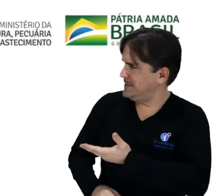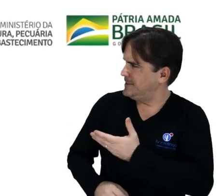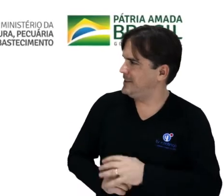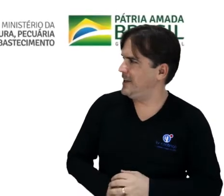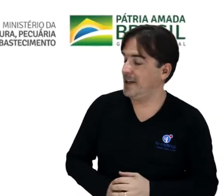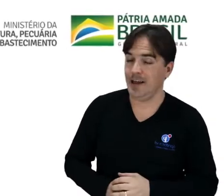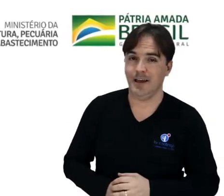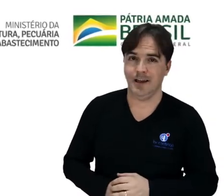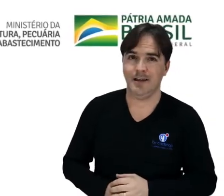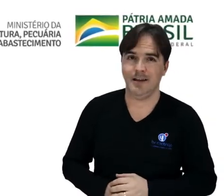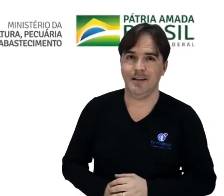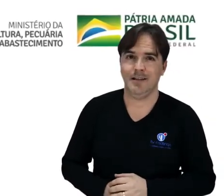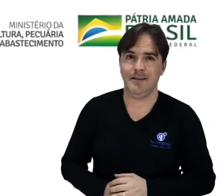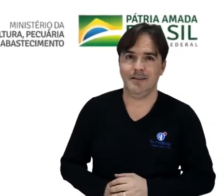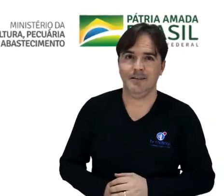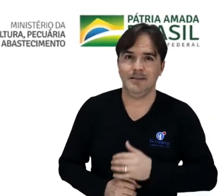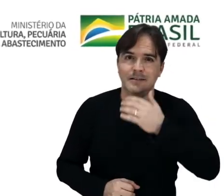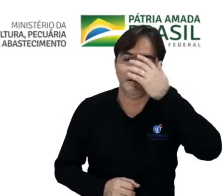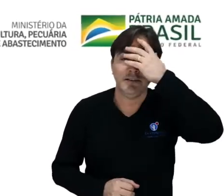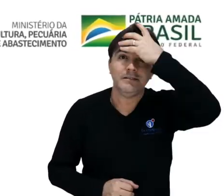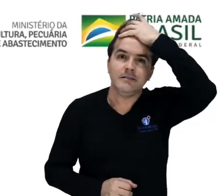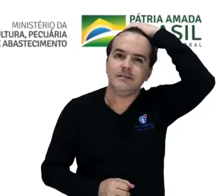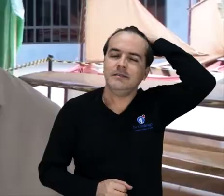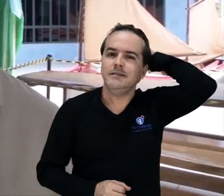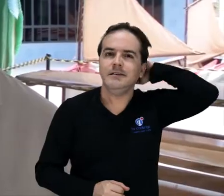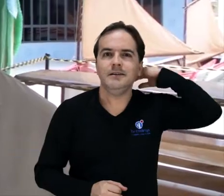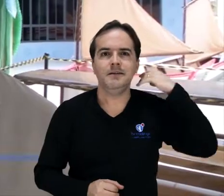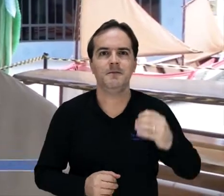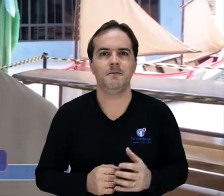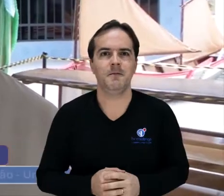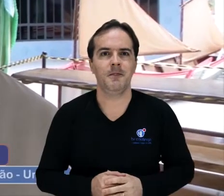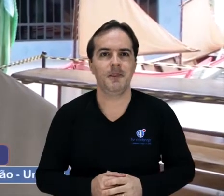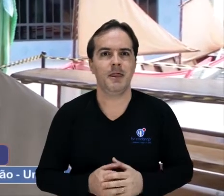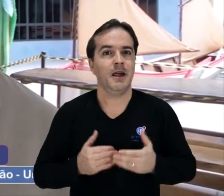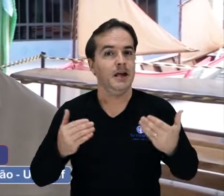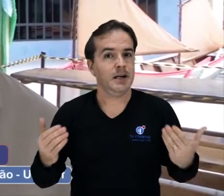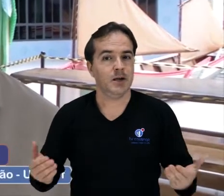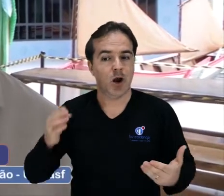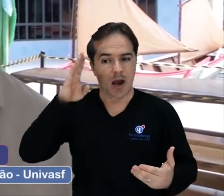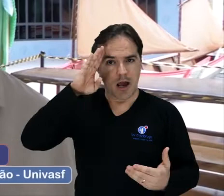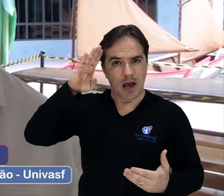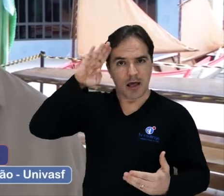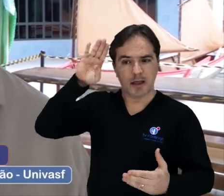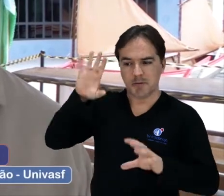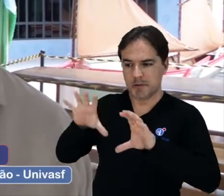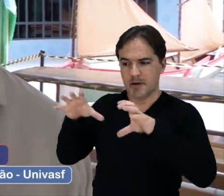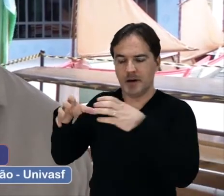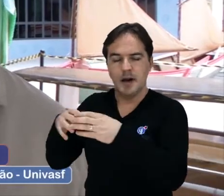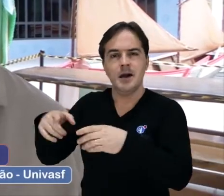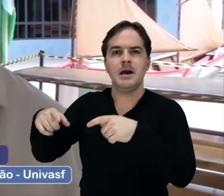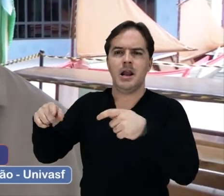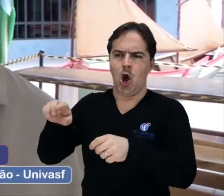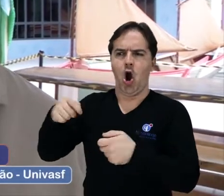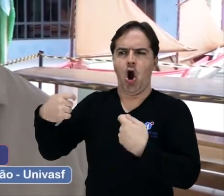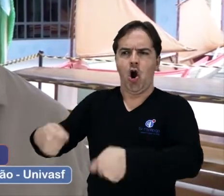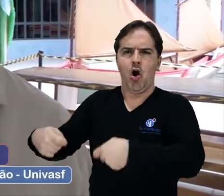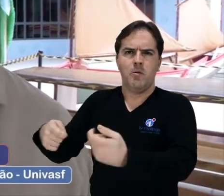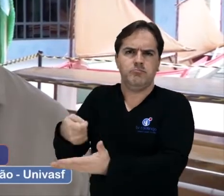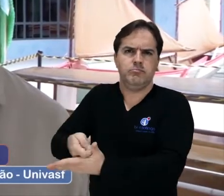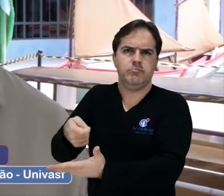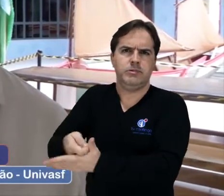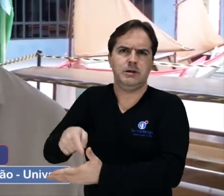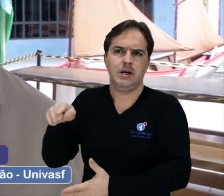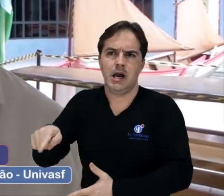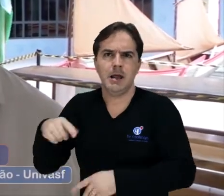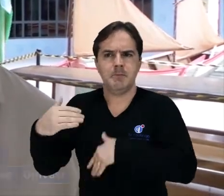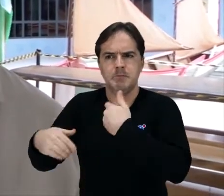Unido e o Banco Interamericano de Desenvolvimento. É uma obrigação da academia estar buscando as inovações, estar